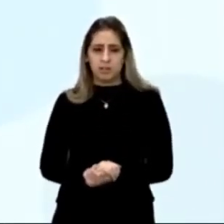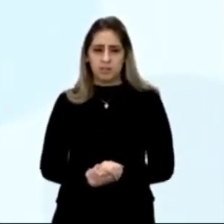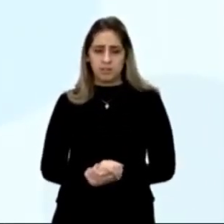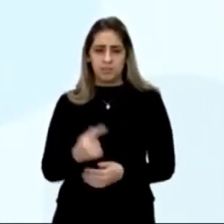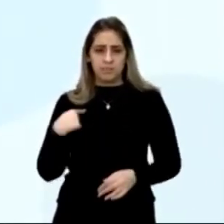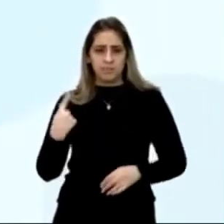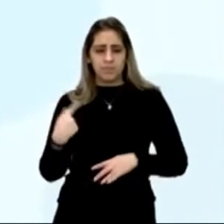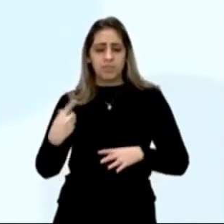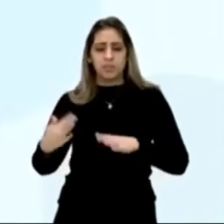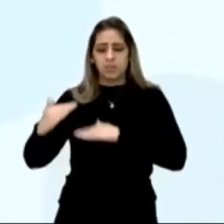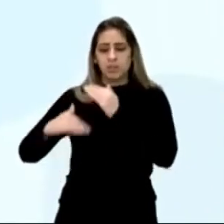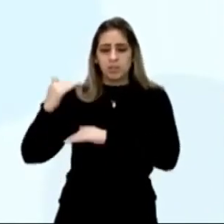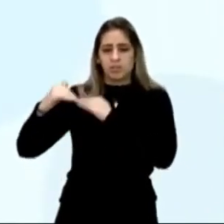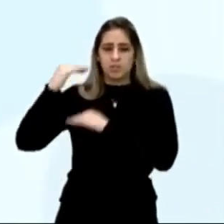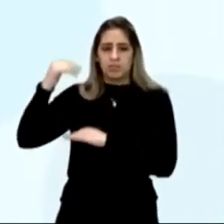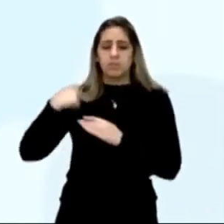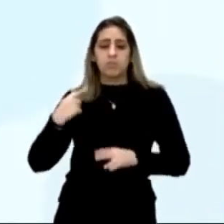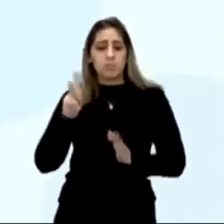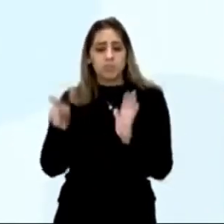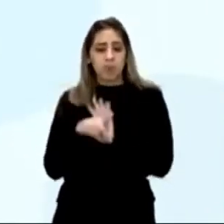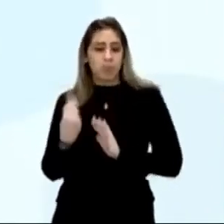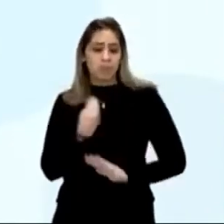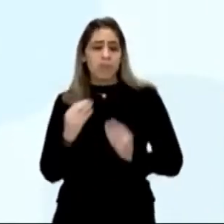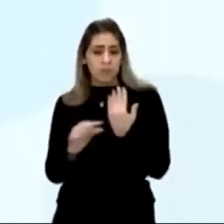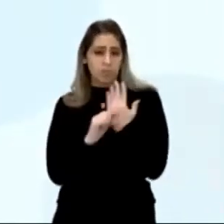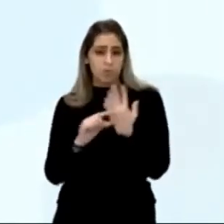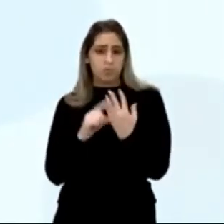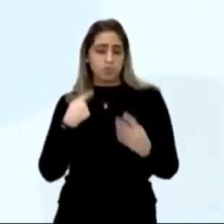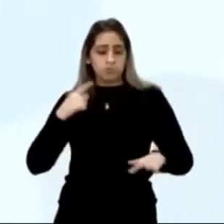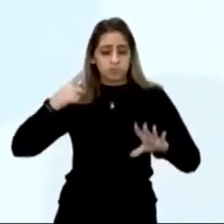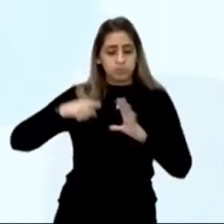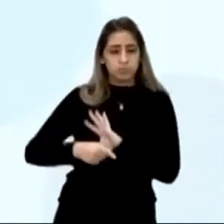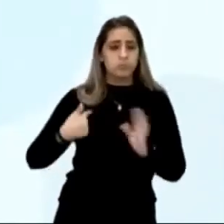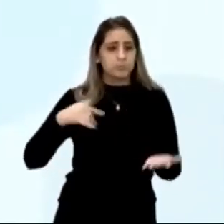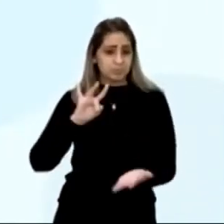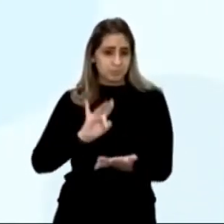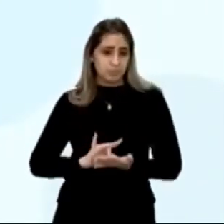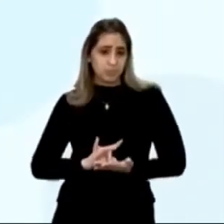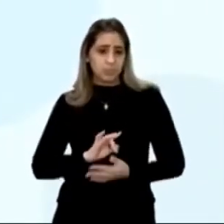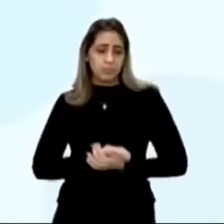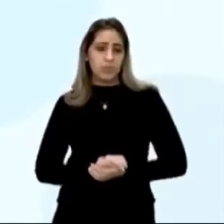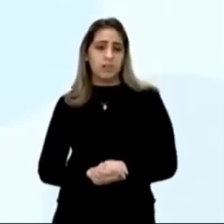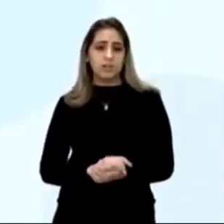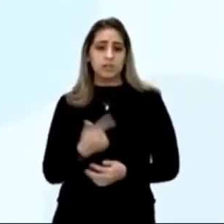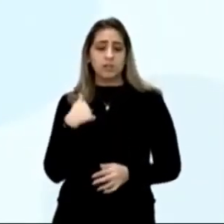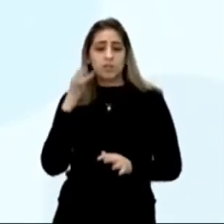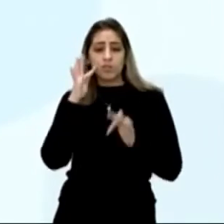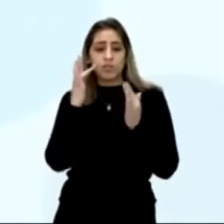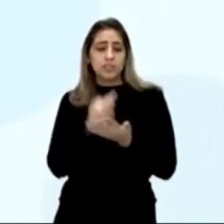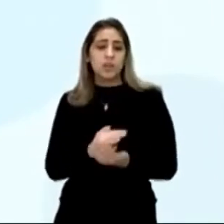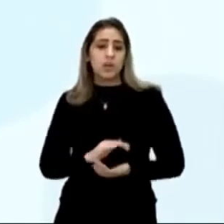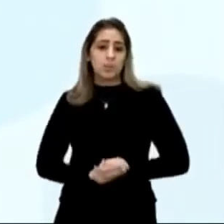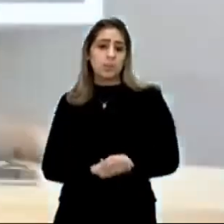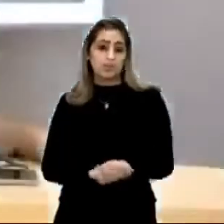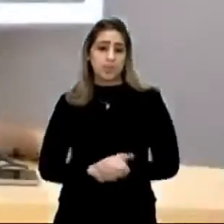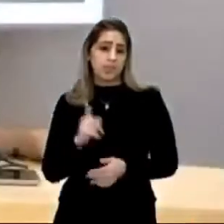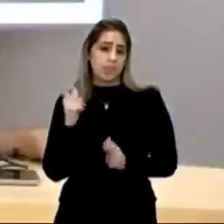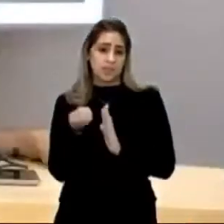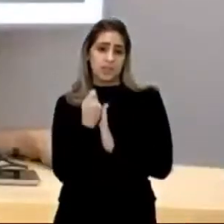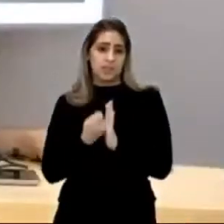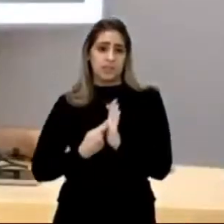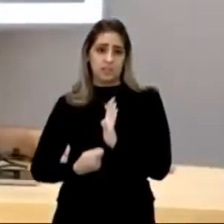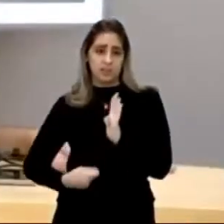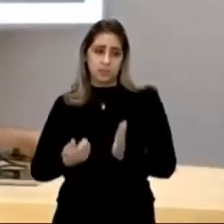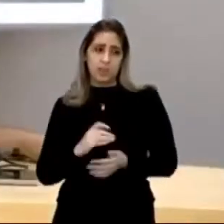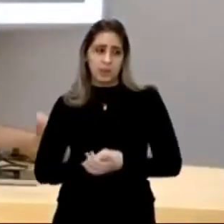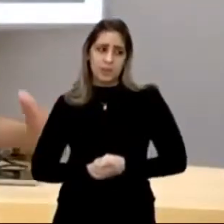incluindo acontecimentos da própria vida do autor, fundindo realidade e ficção. Gente, anota isso que é importante, vou